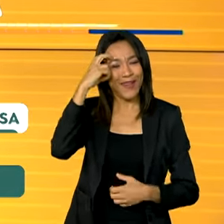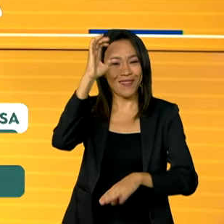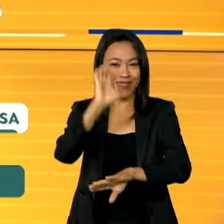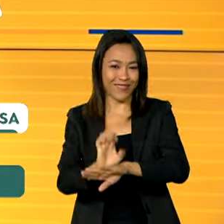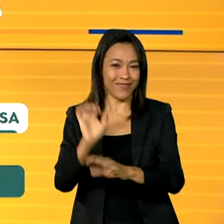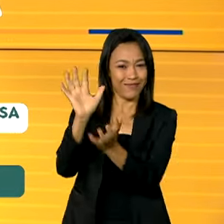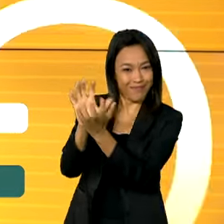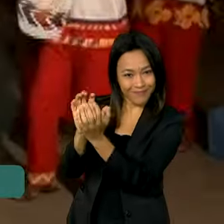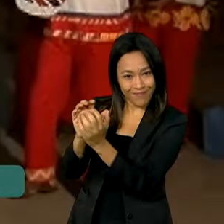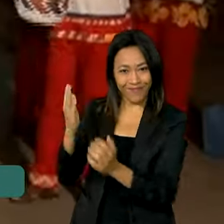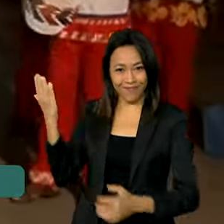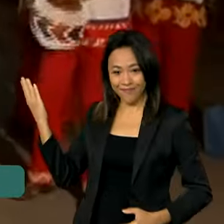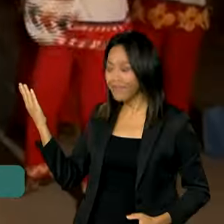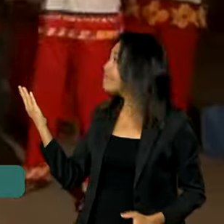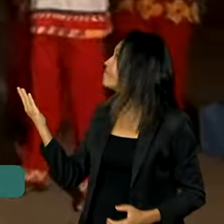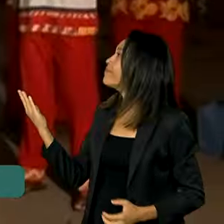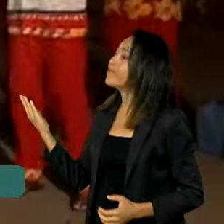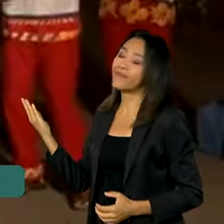Pernambuco.